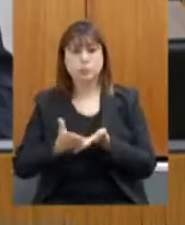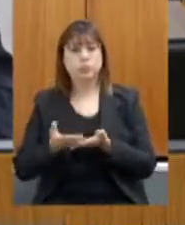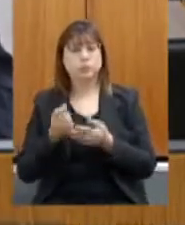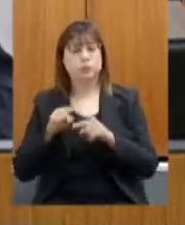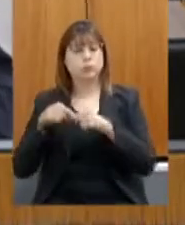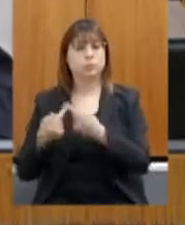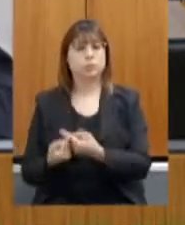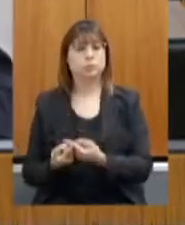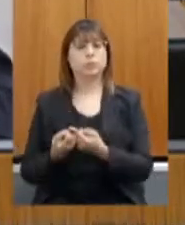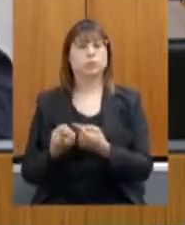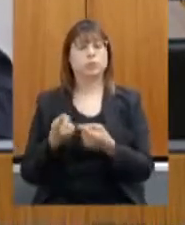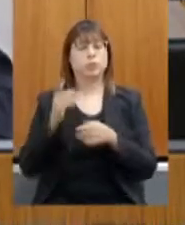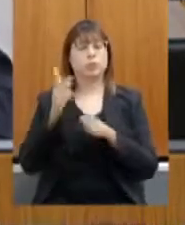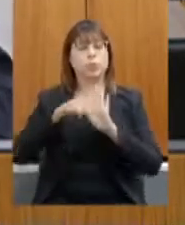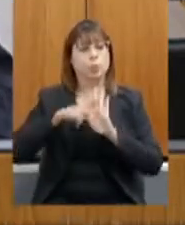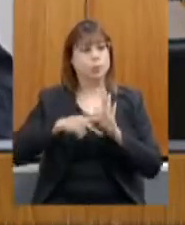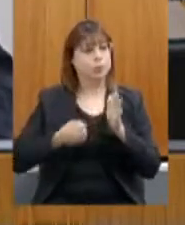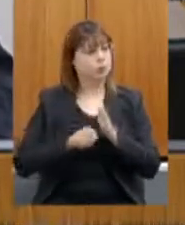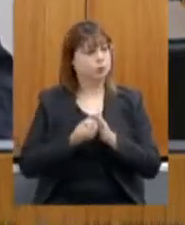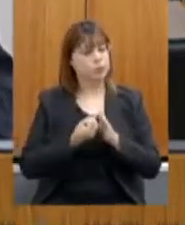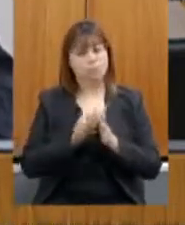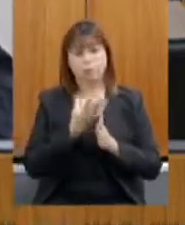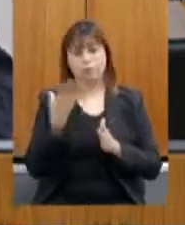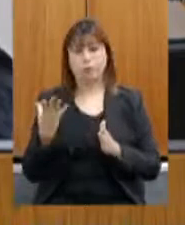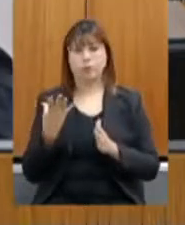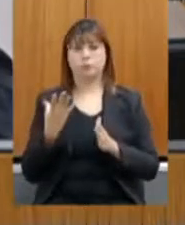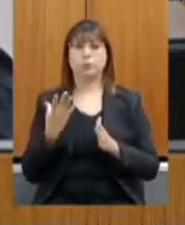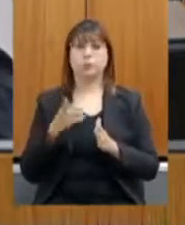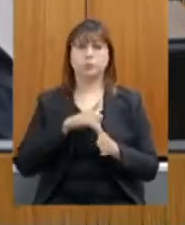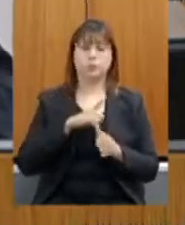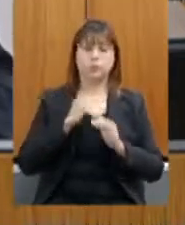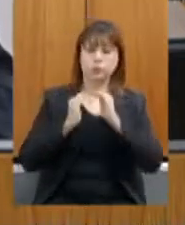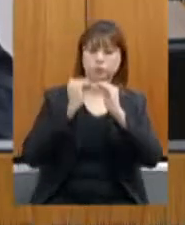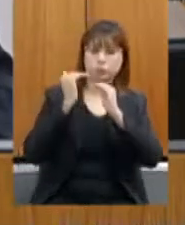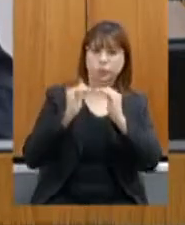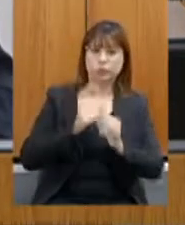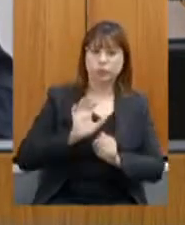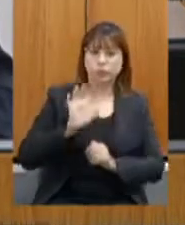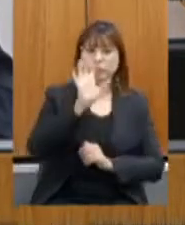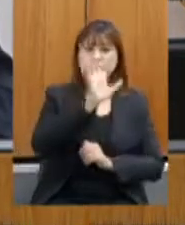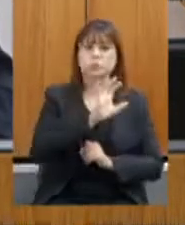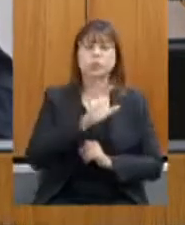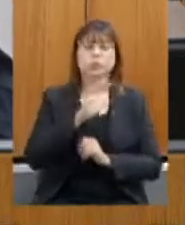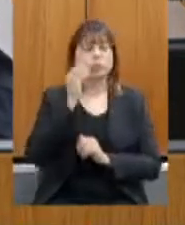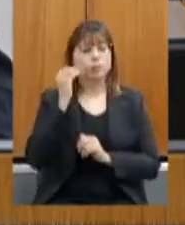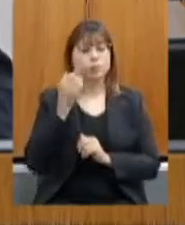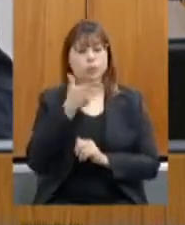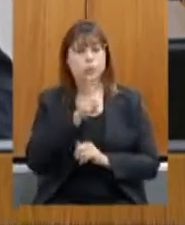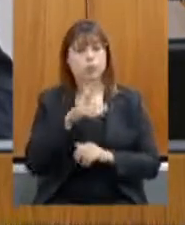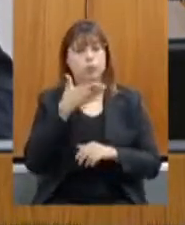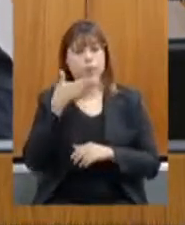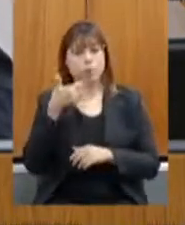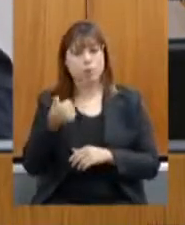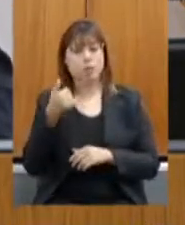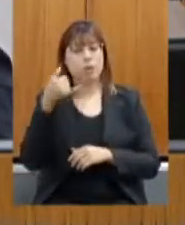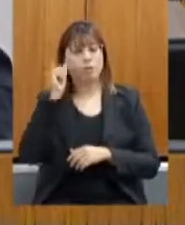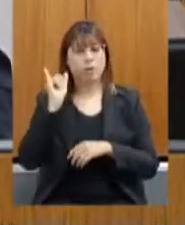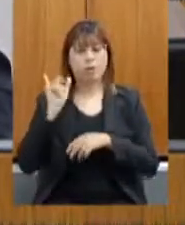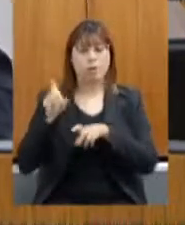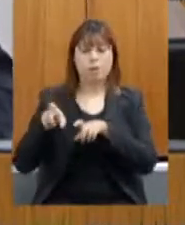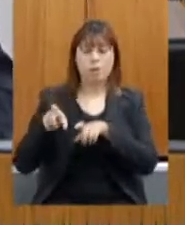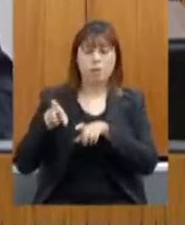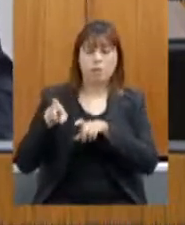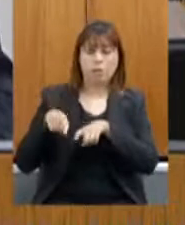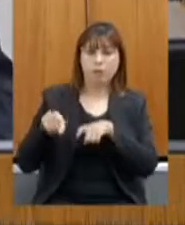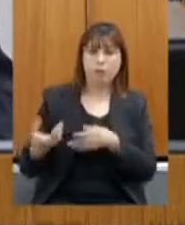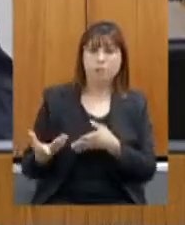projetos diversos relacionados com desenvolvimento regional a exemplo de melhoramento genético de rebanhos instalação de frigoríficos